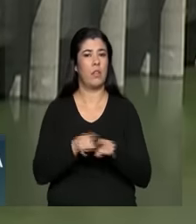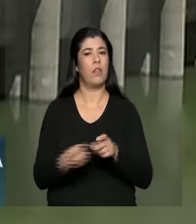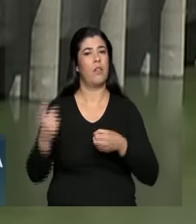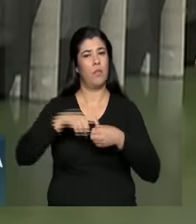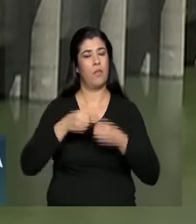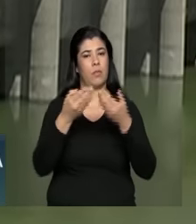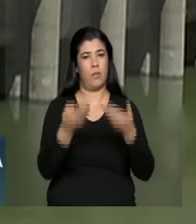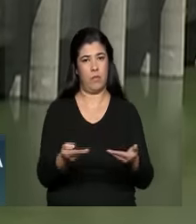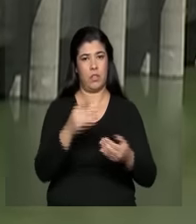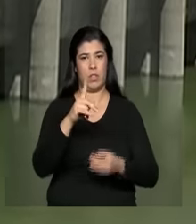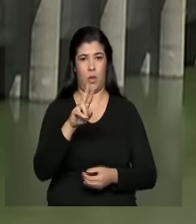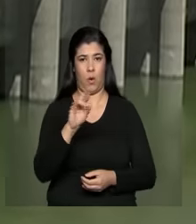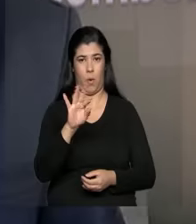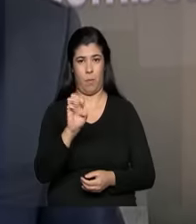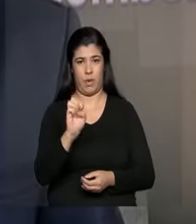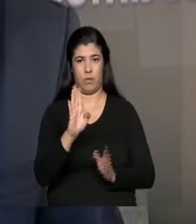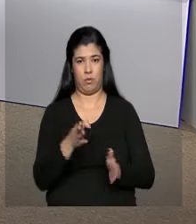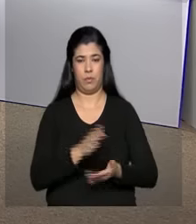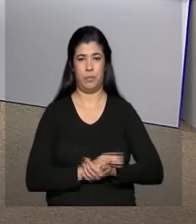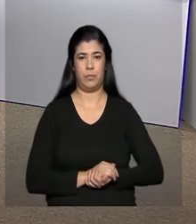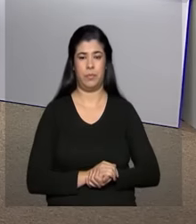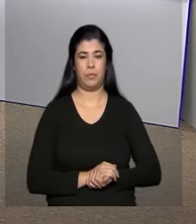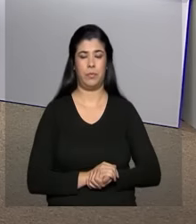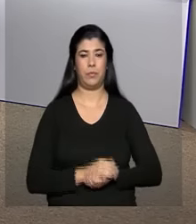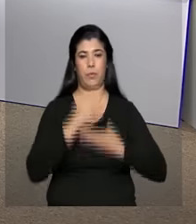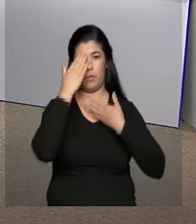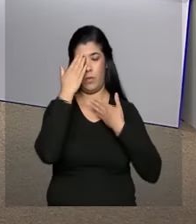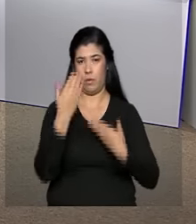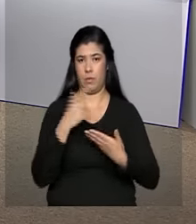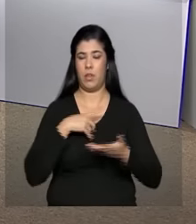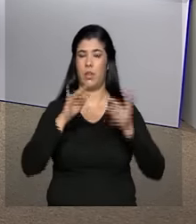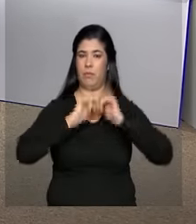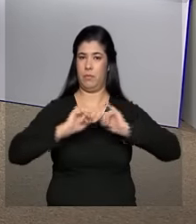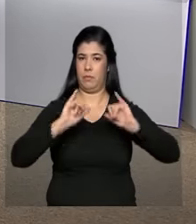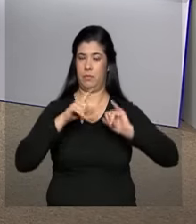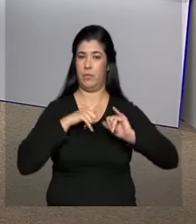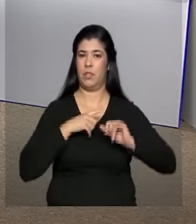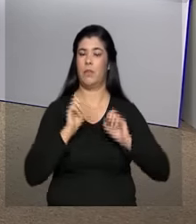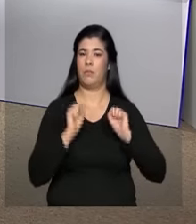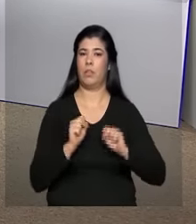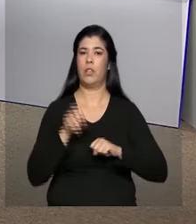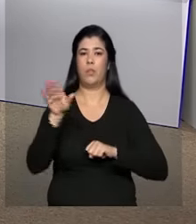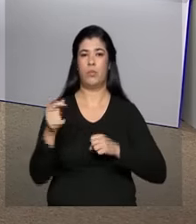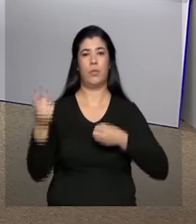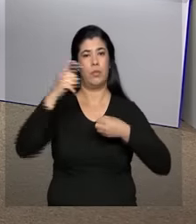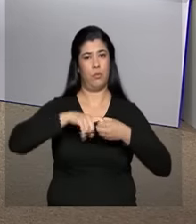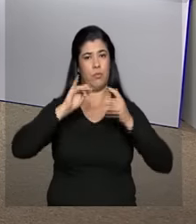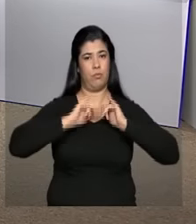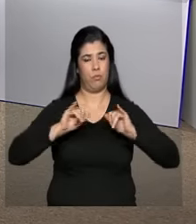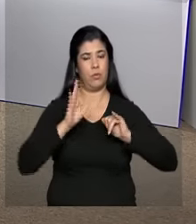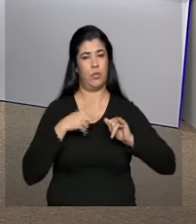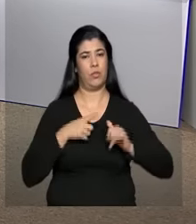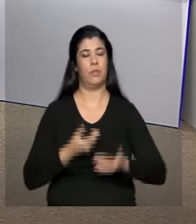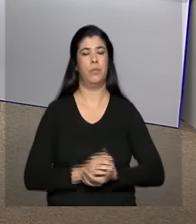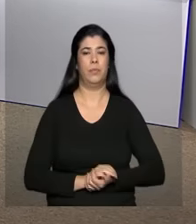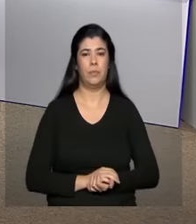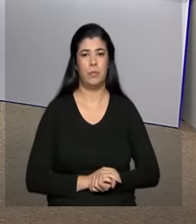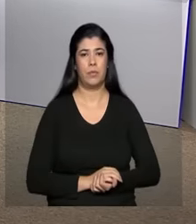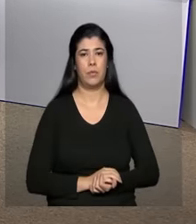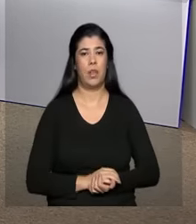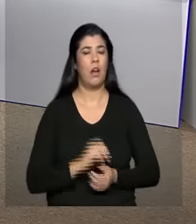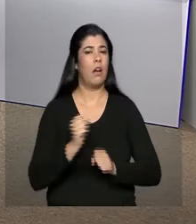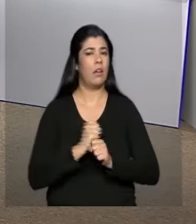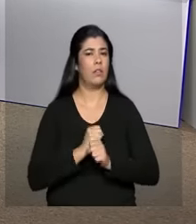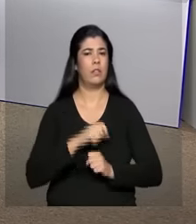Voltamos com você no estúdio, Roberto. Obrigado, Paulo La Salva, pelas informações e poderemos chamá-lo novamente a qualquer momento. E